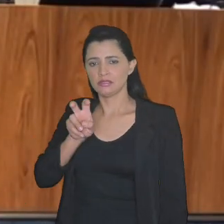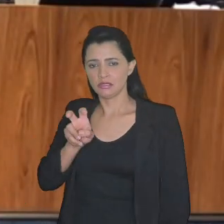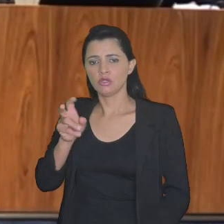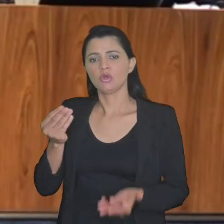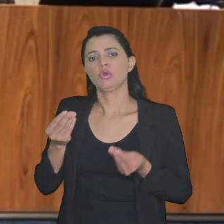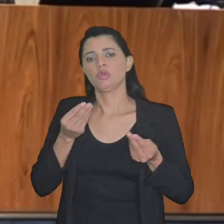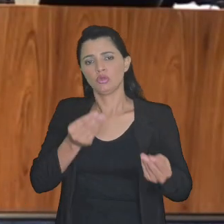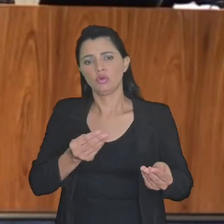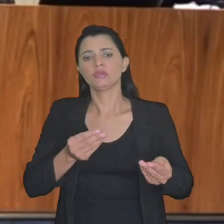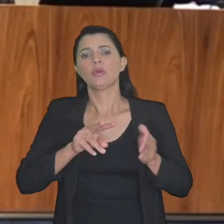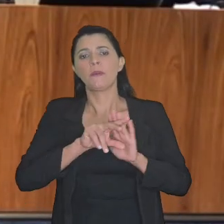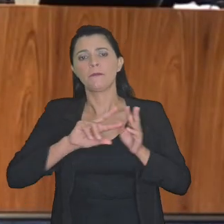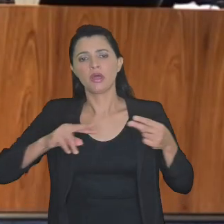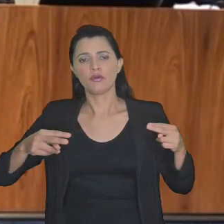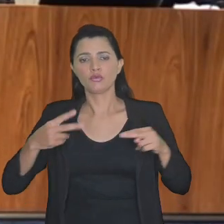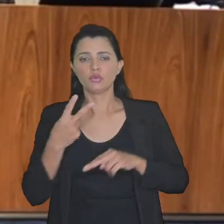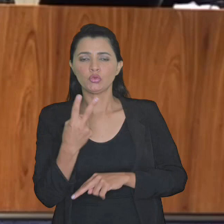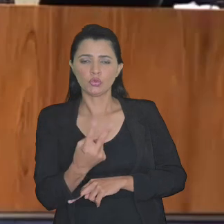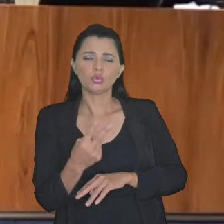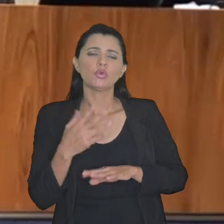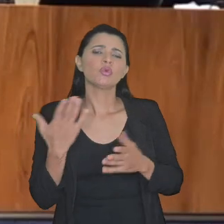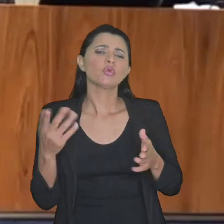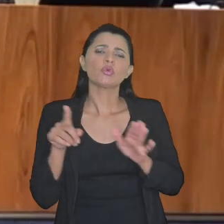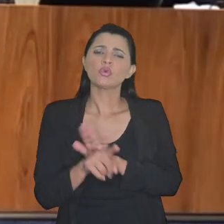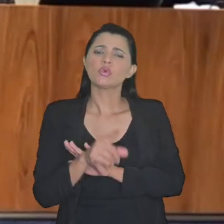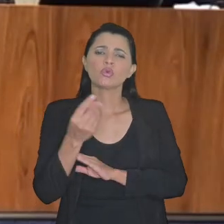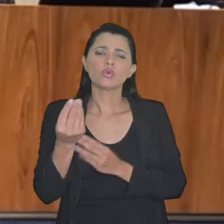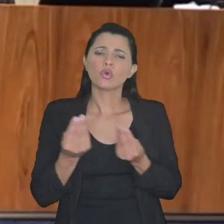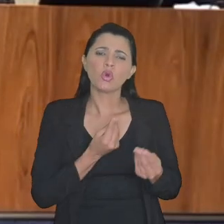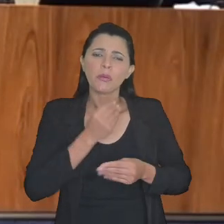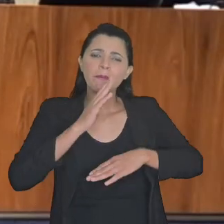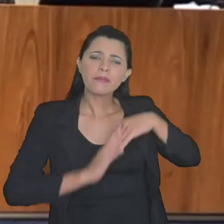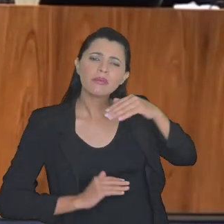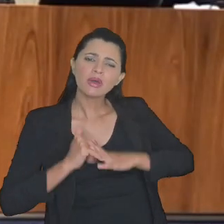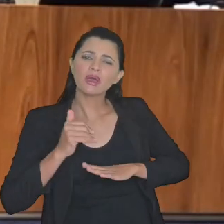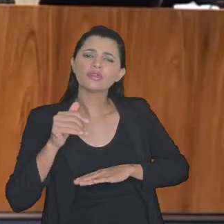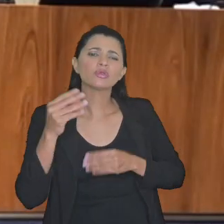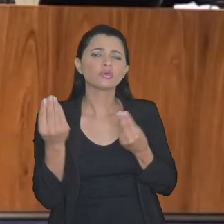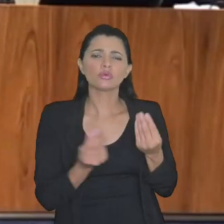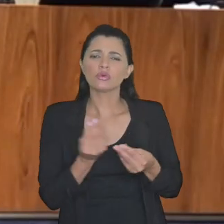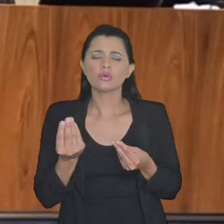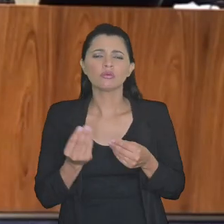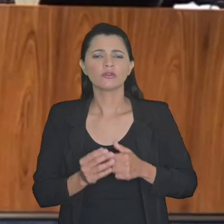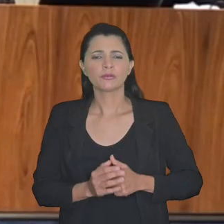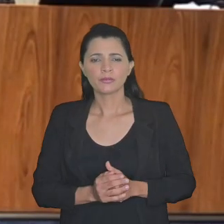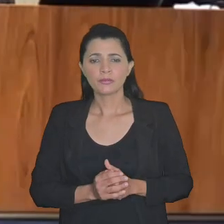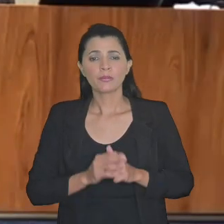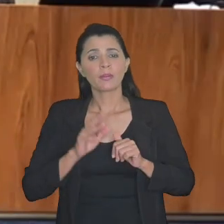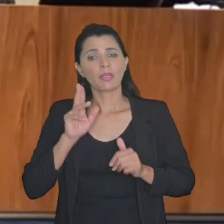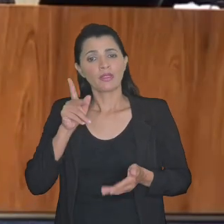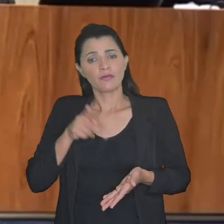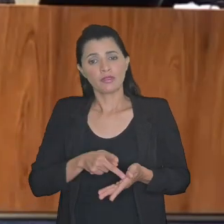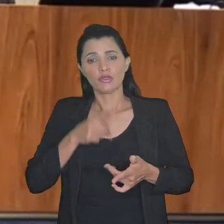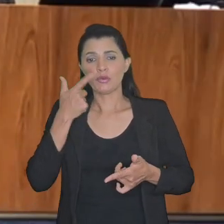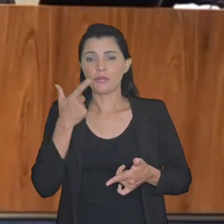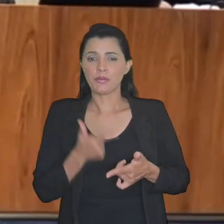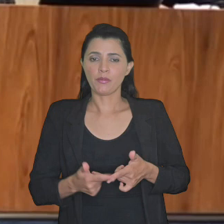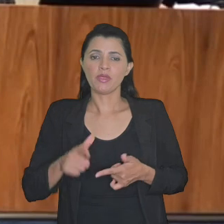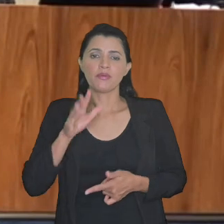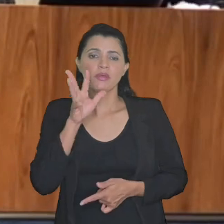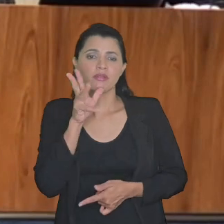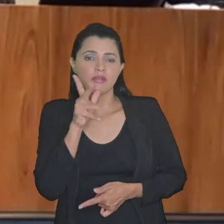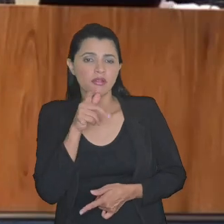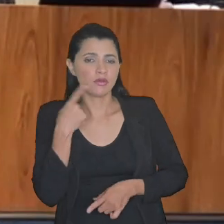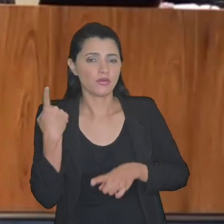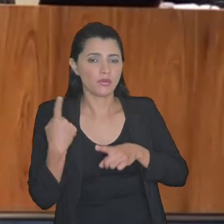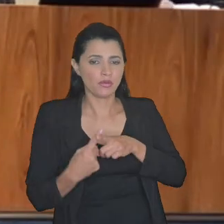.375 trouxe essa previsão lá no parágrafo 12 como é que isso está no ponto de prático na verdade o